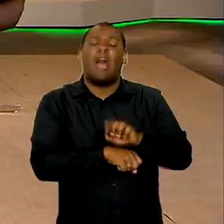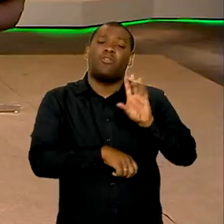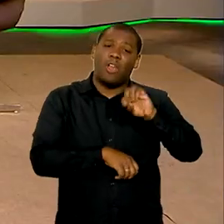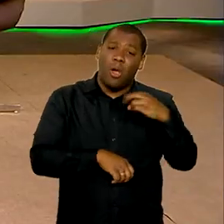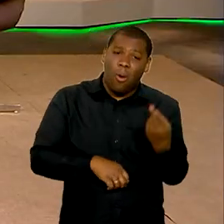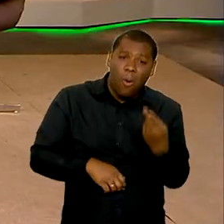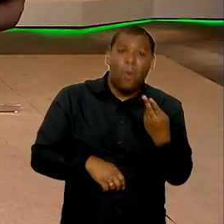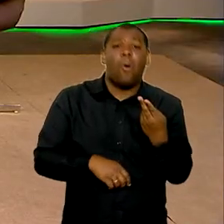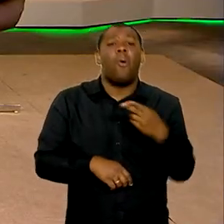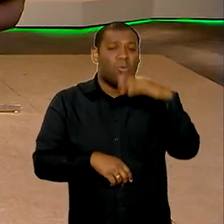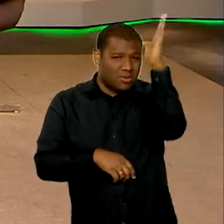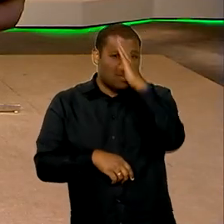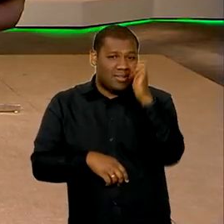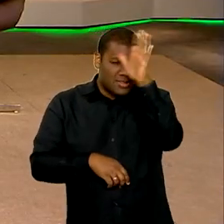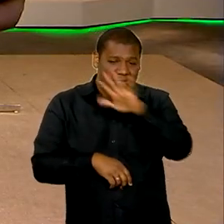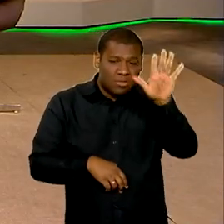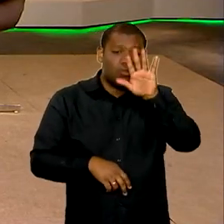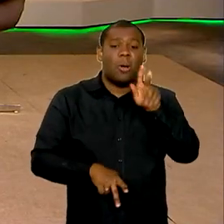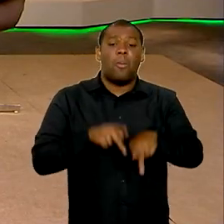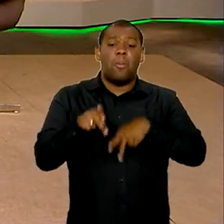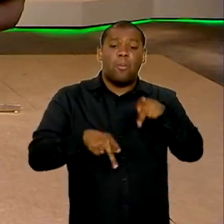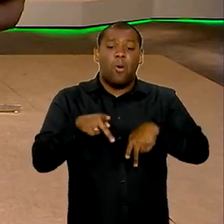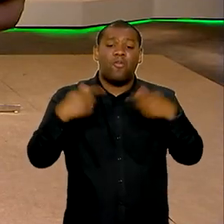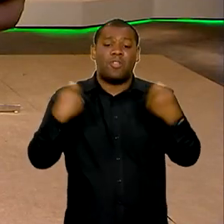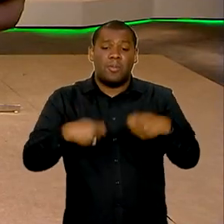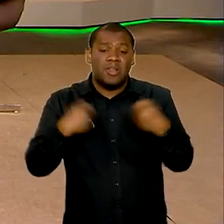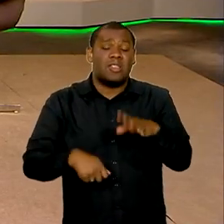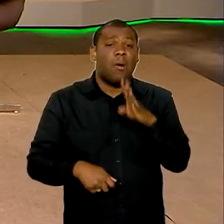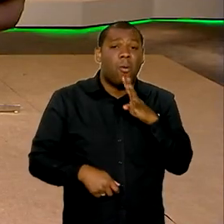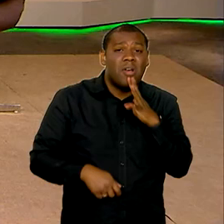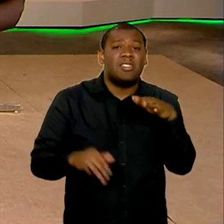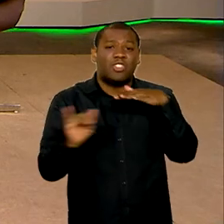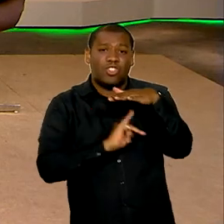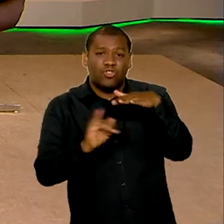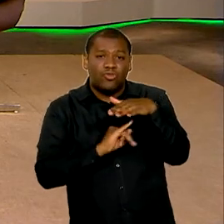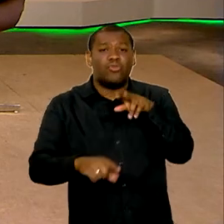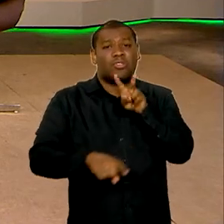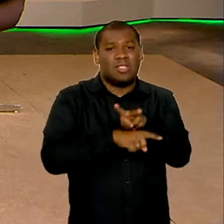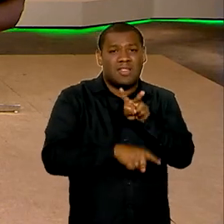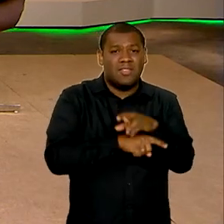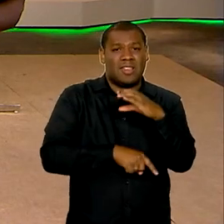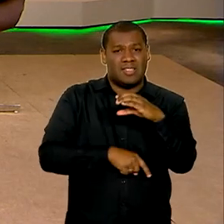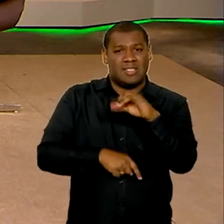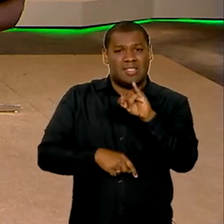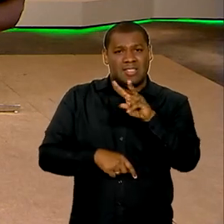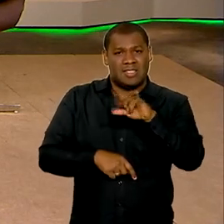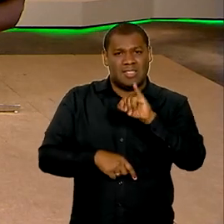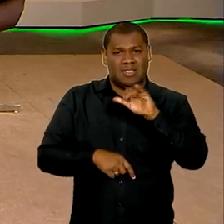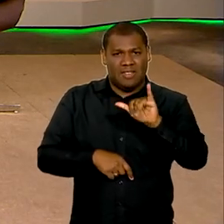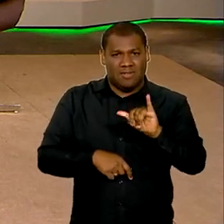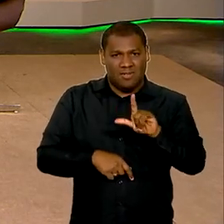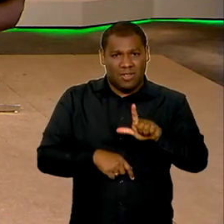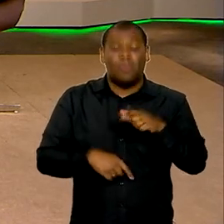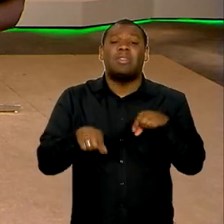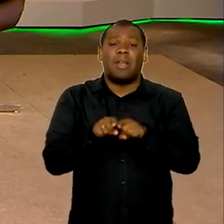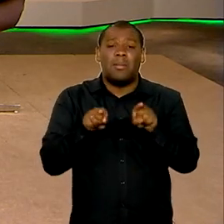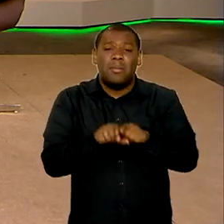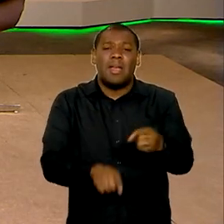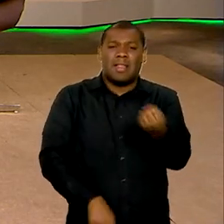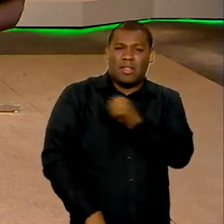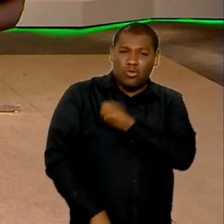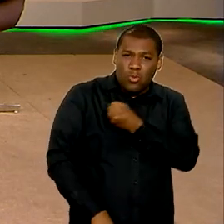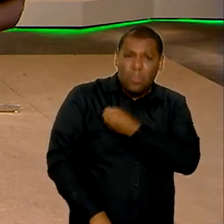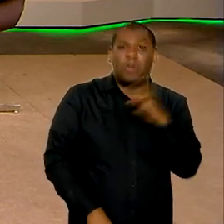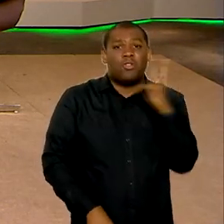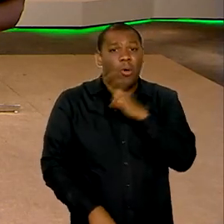Então, a população precisa conhecer a Defesa Civil, conhecer os números de emergência, buscar nas redes sociais